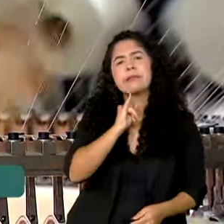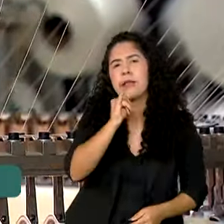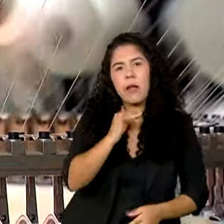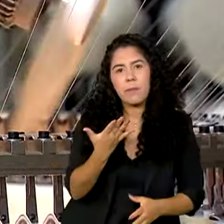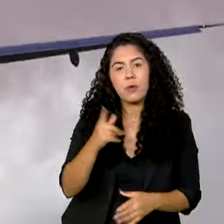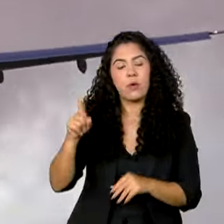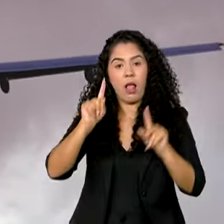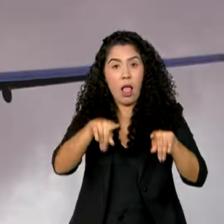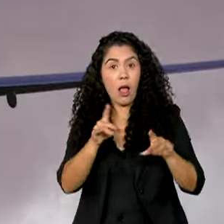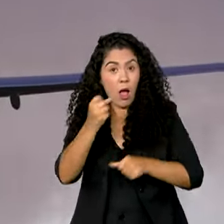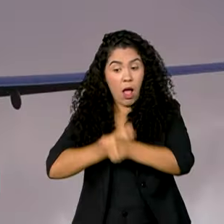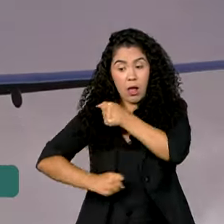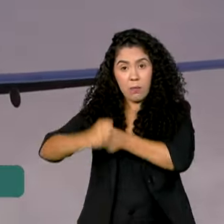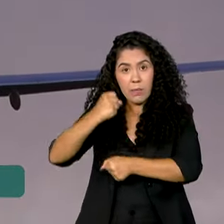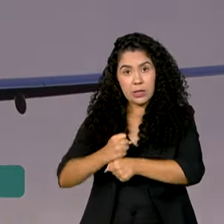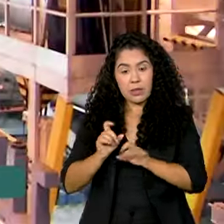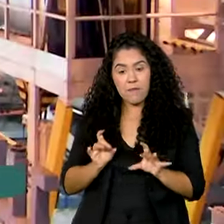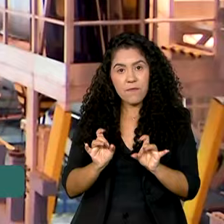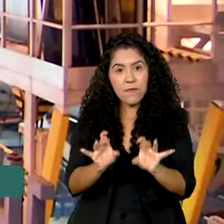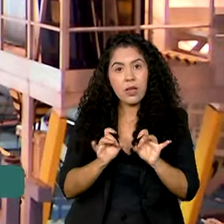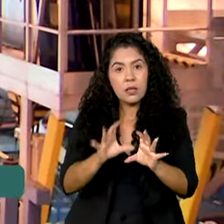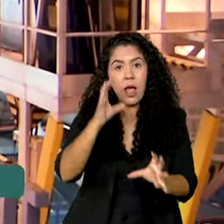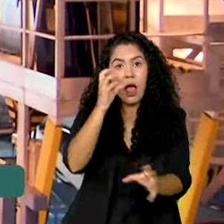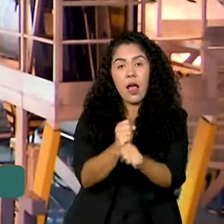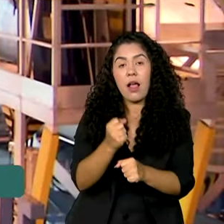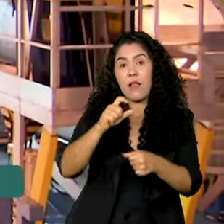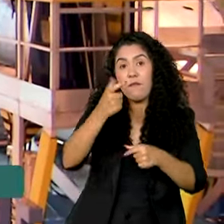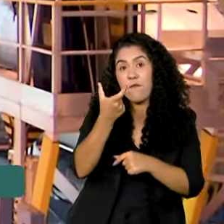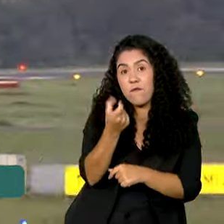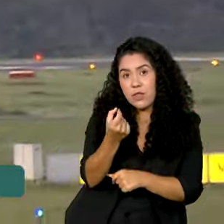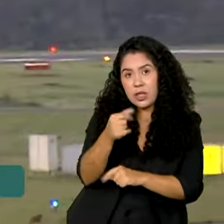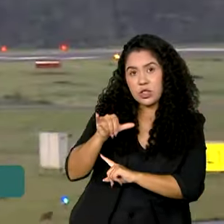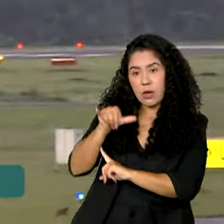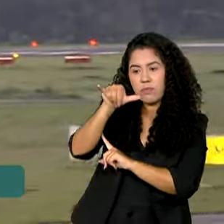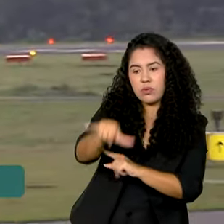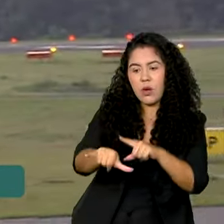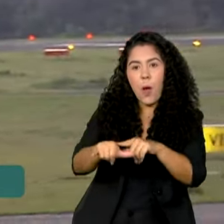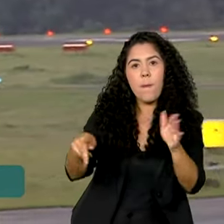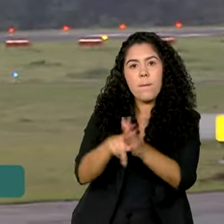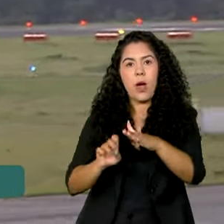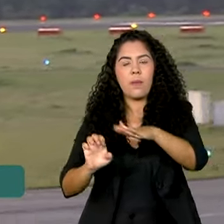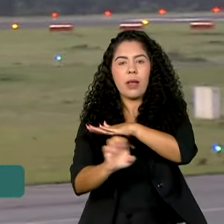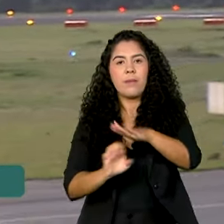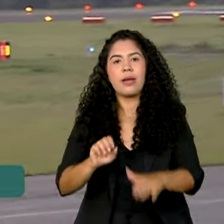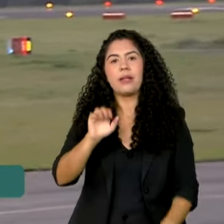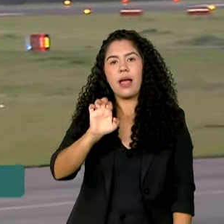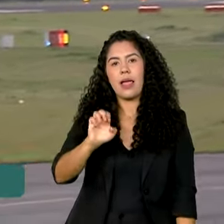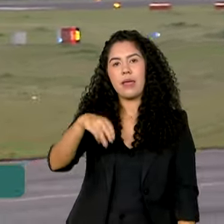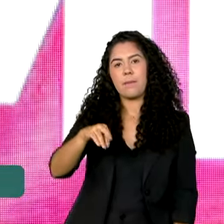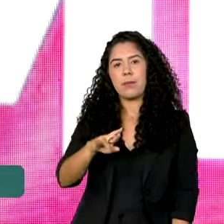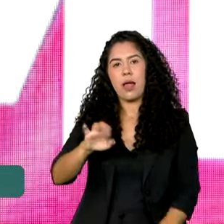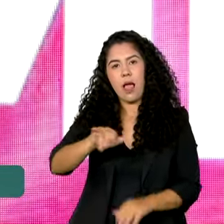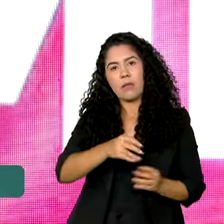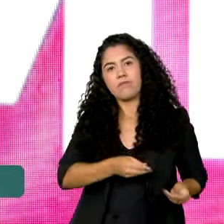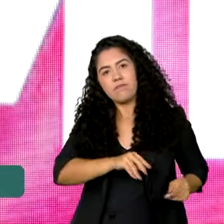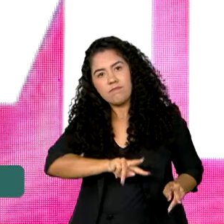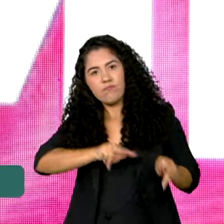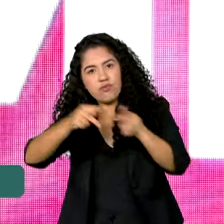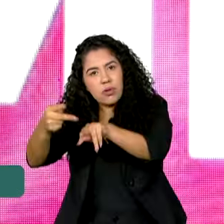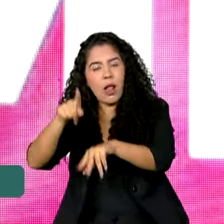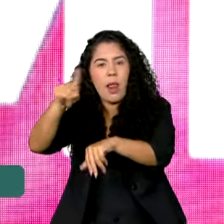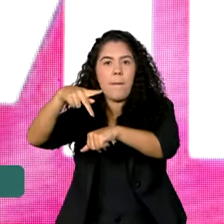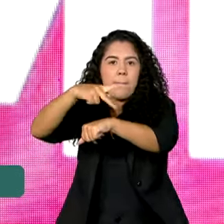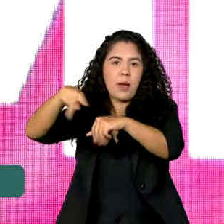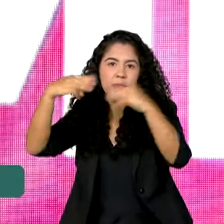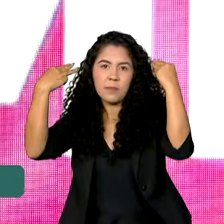foi a venda ano passado de 20 aeronaves da Embraer para a empresa mexicana de aviación. O México se enquadra